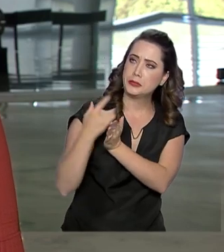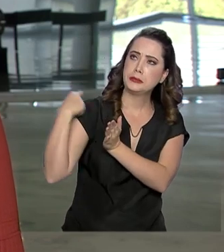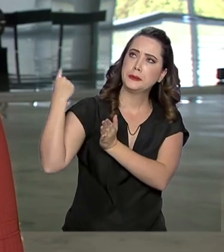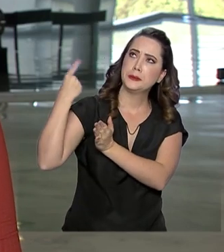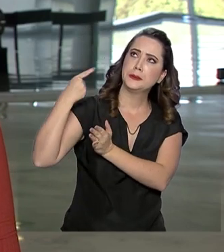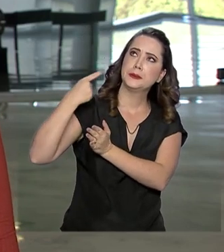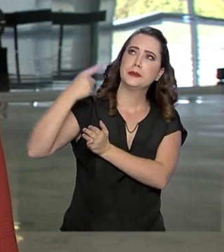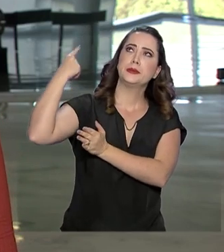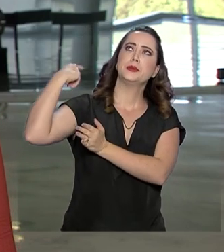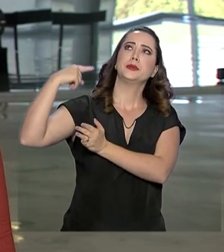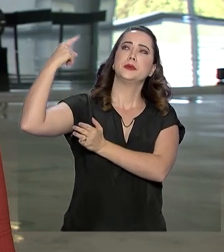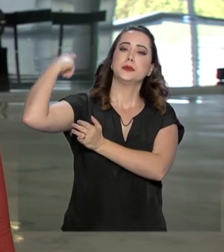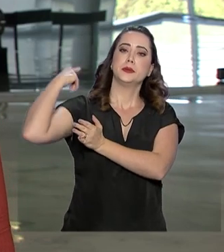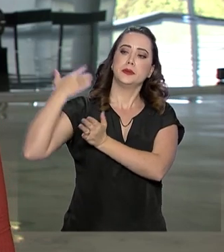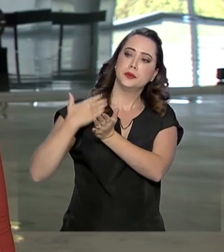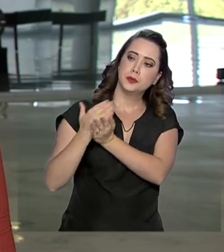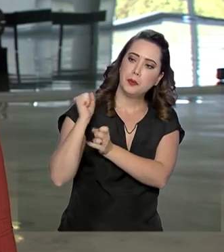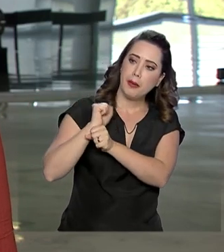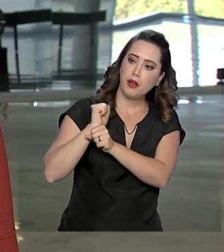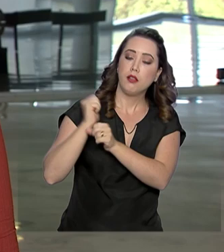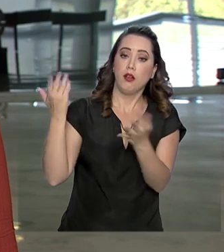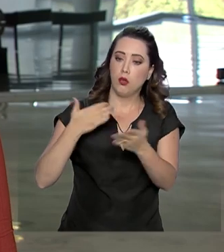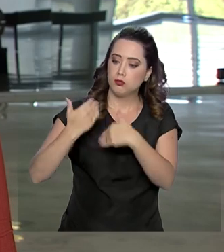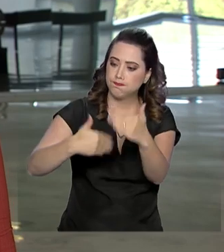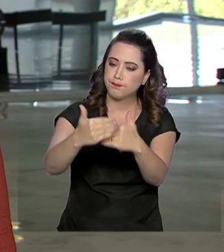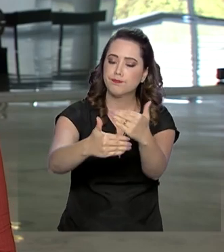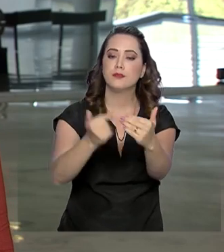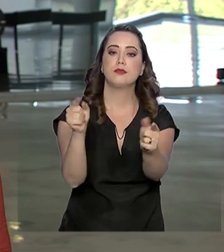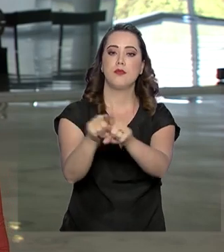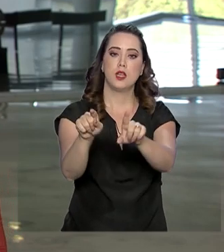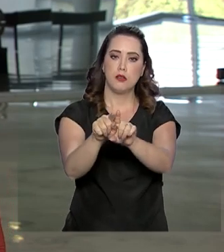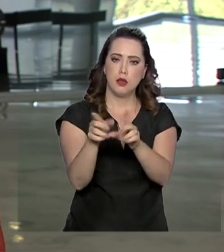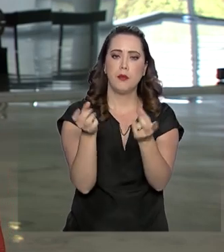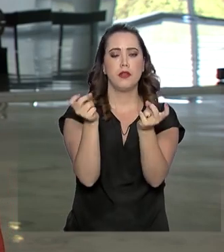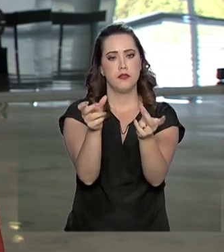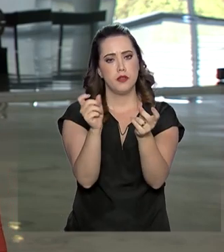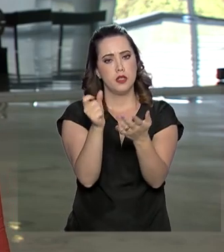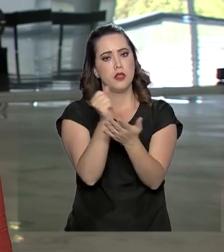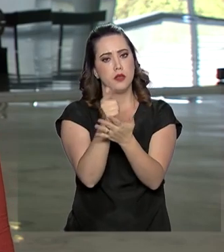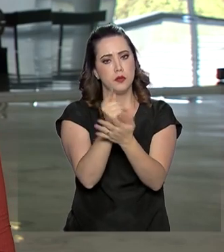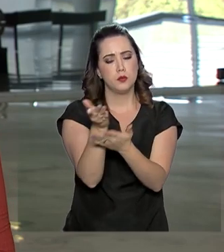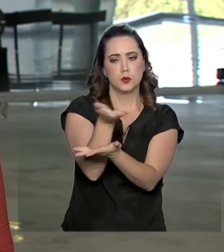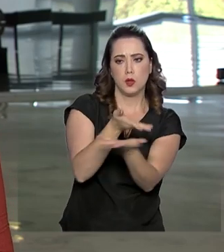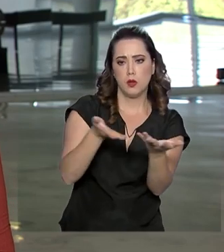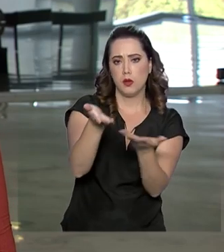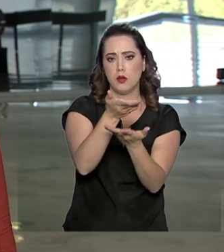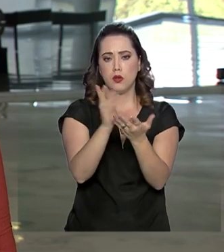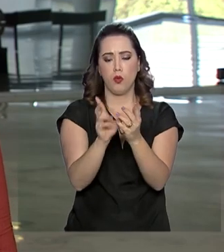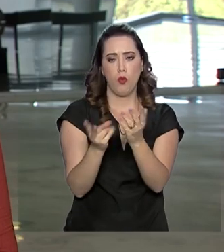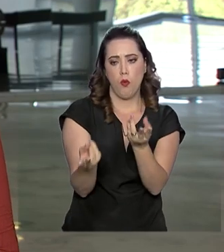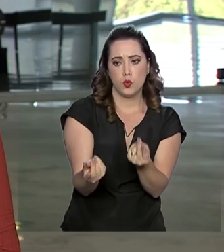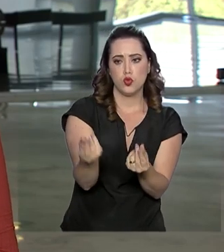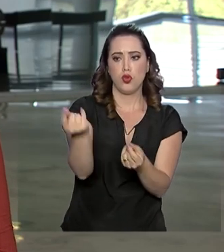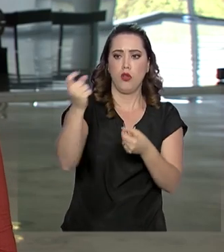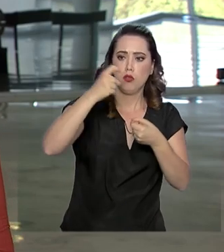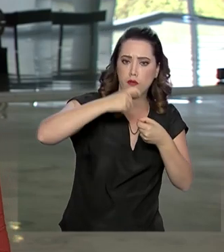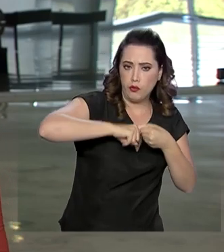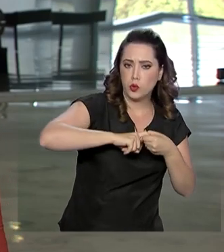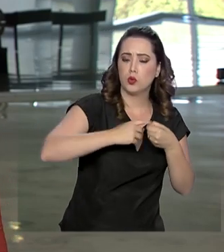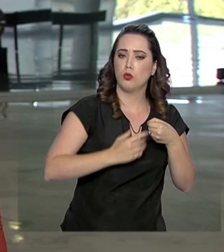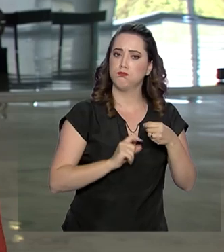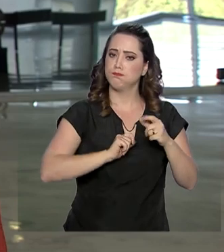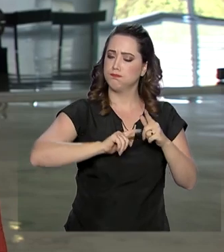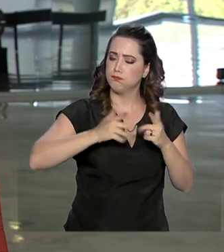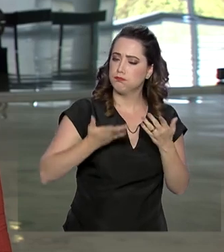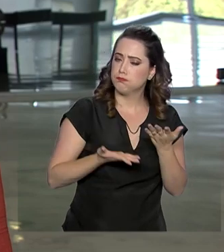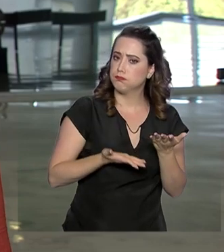décadas. Também falou sobre concessões que foram realizadas com retorno acima do esperado e reforçou